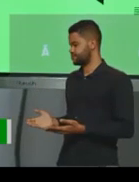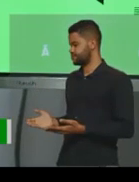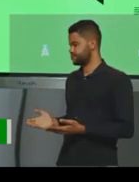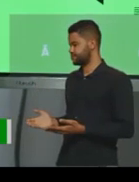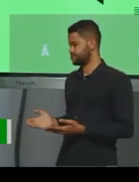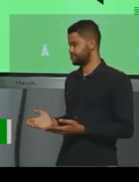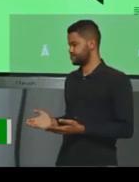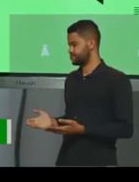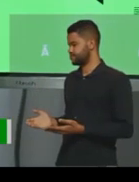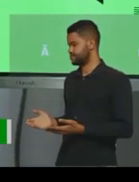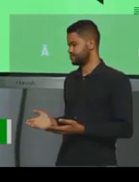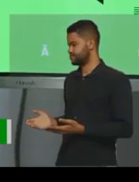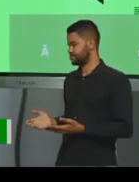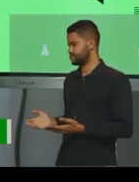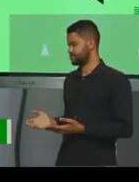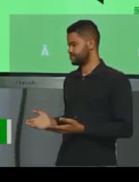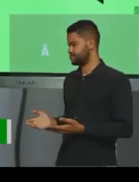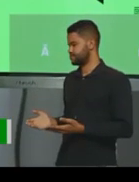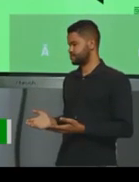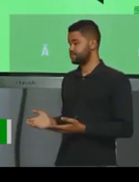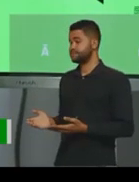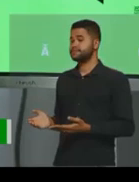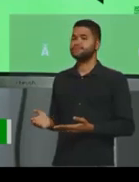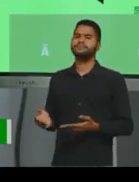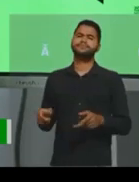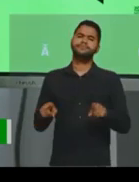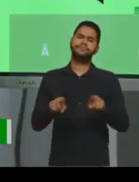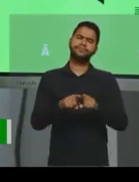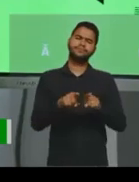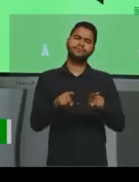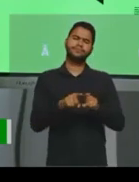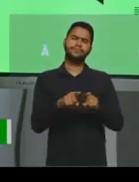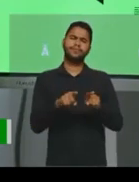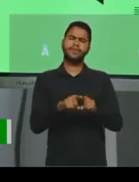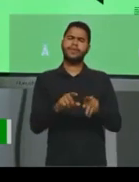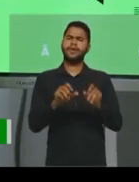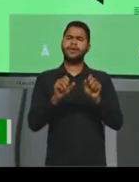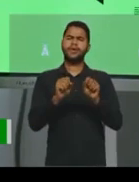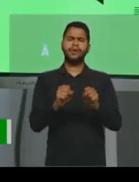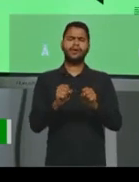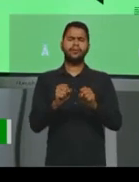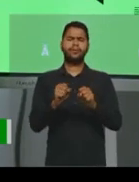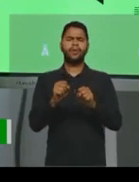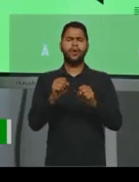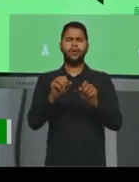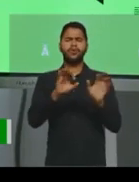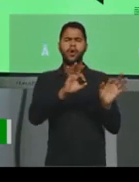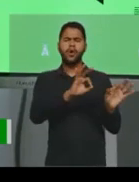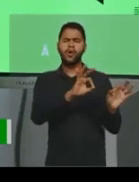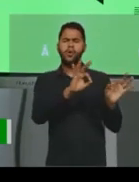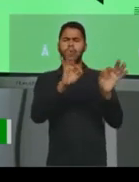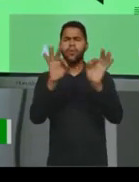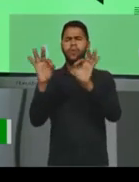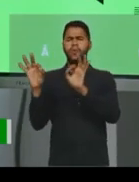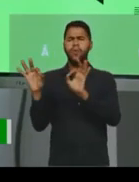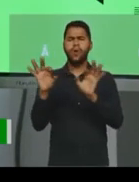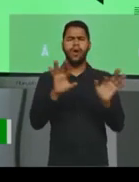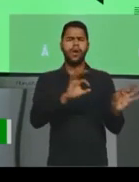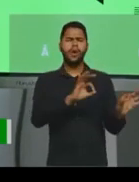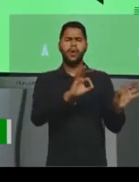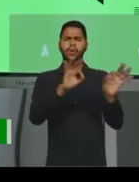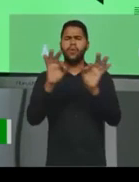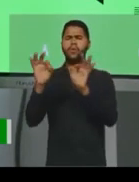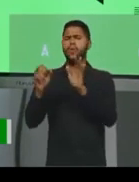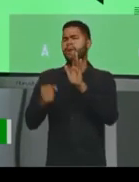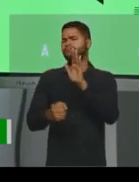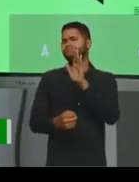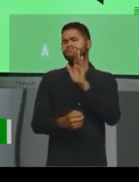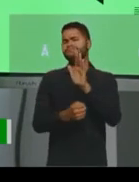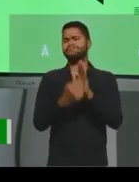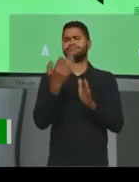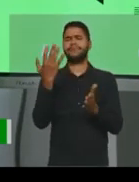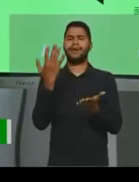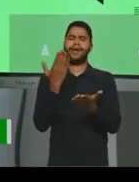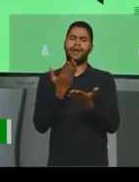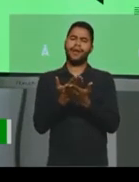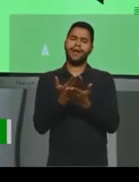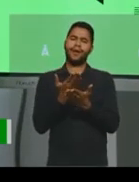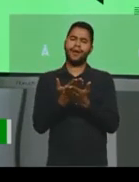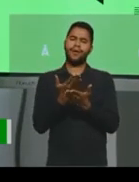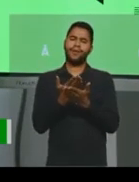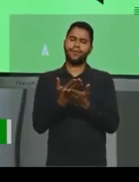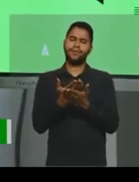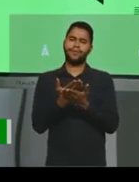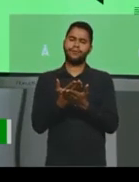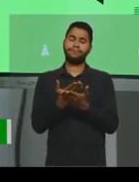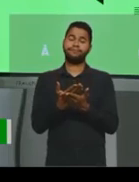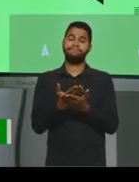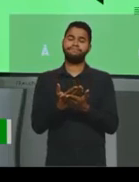.gov.br. E, claro, você pode assistir quantas vezes quiser as nossas aulas nas plataformas